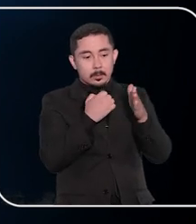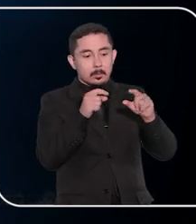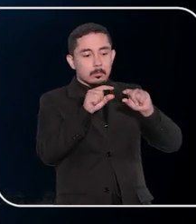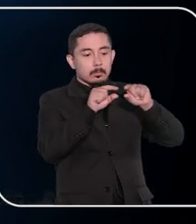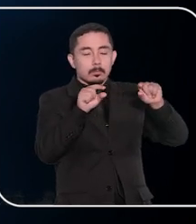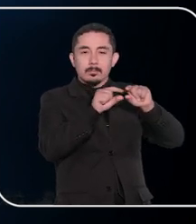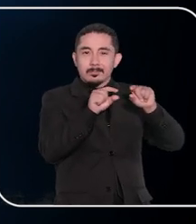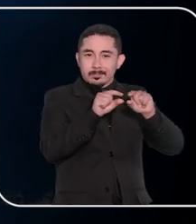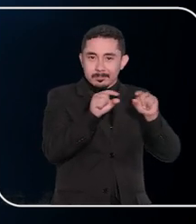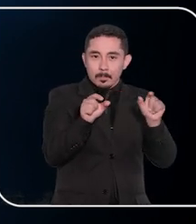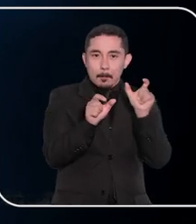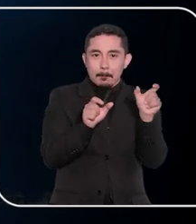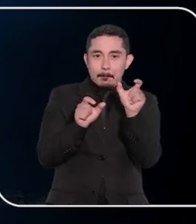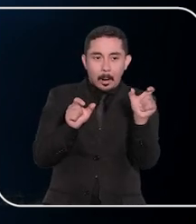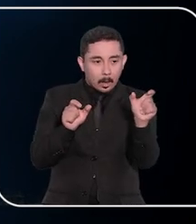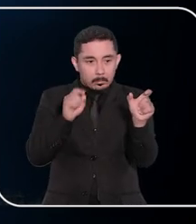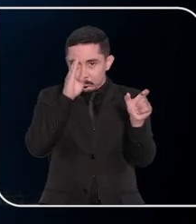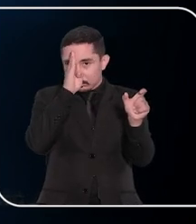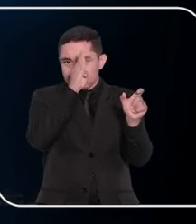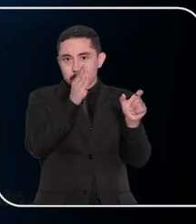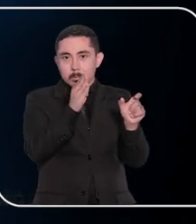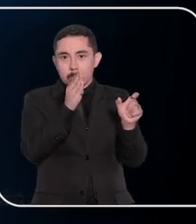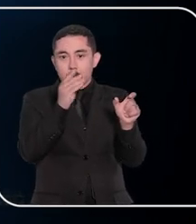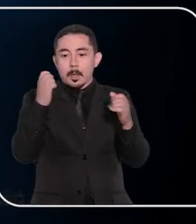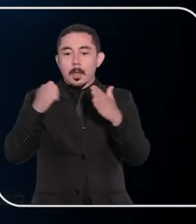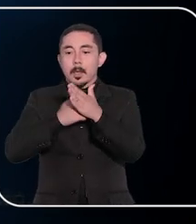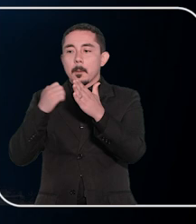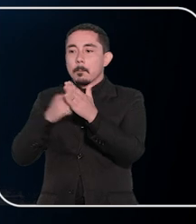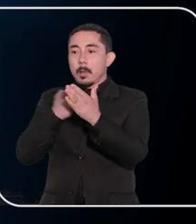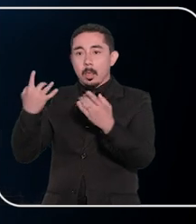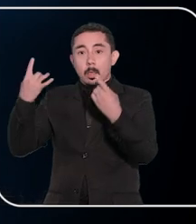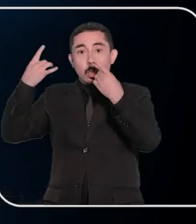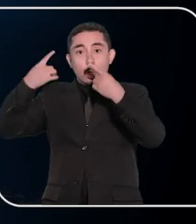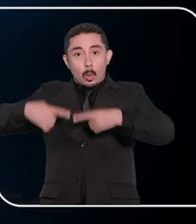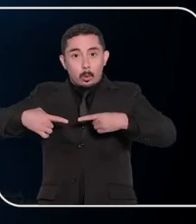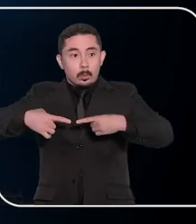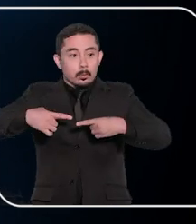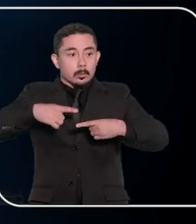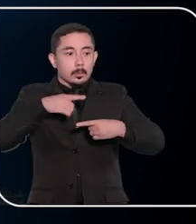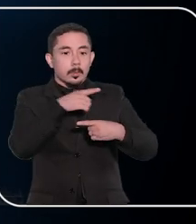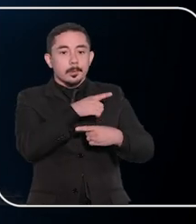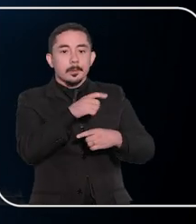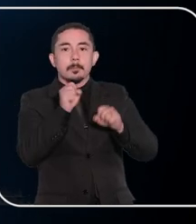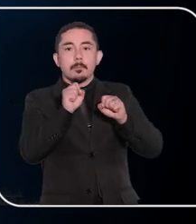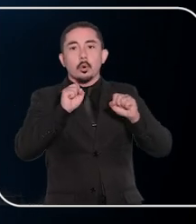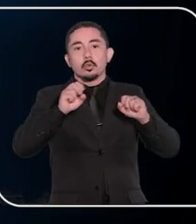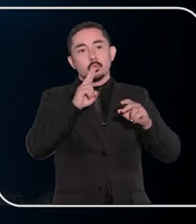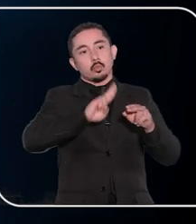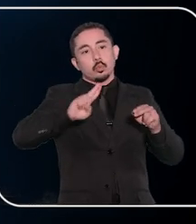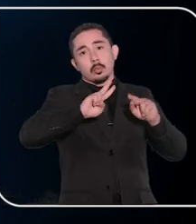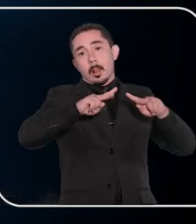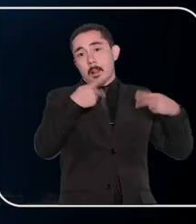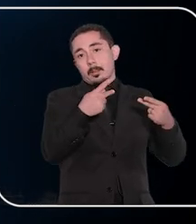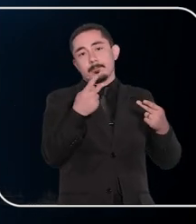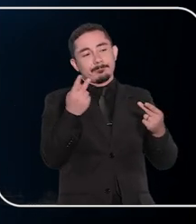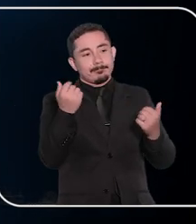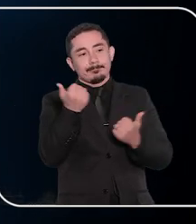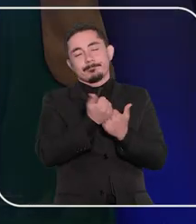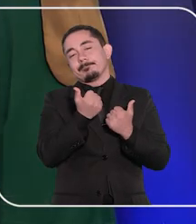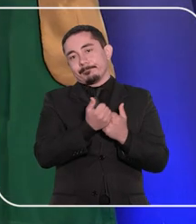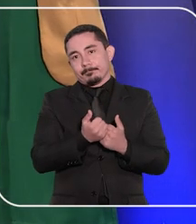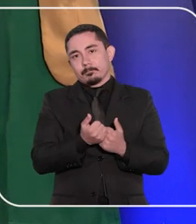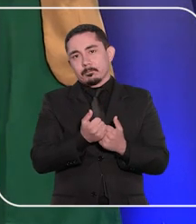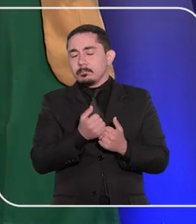como palavra-chave para que uma empresa concorrente a usasse no sistema de links patrocinados.